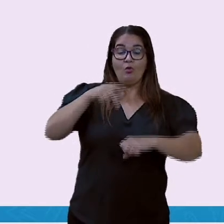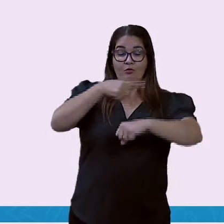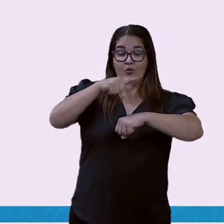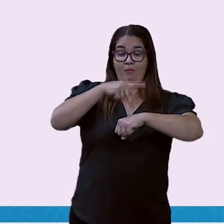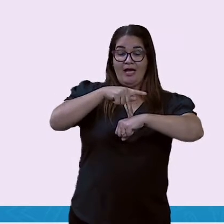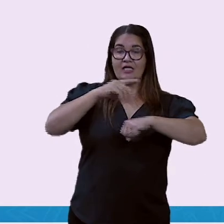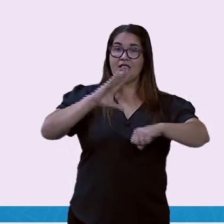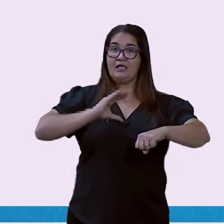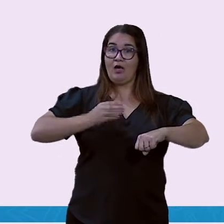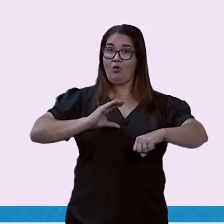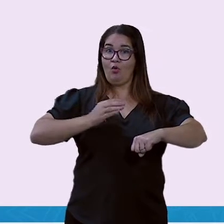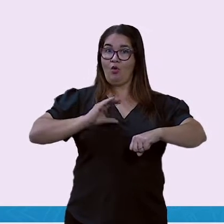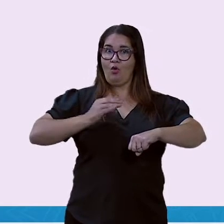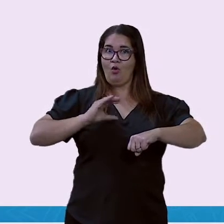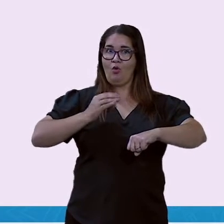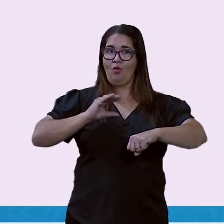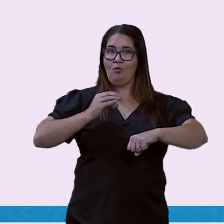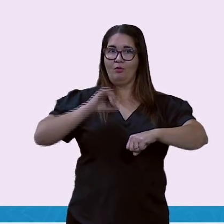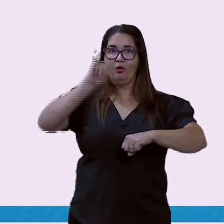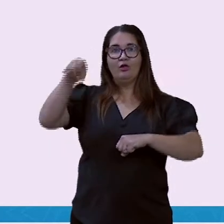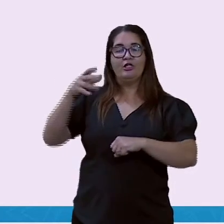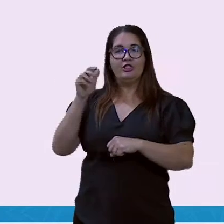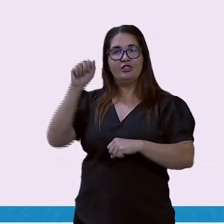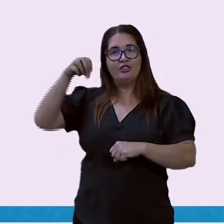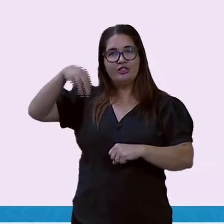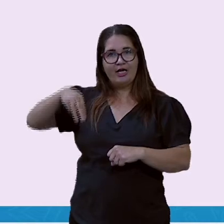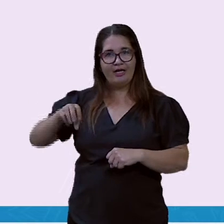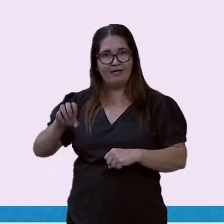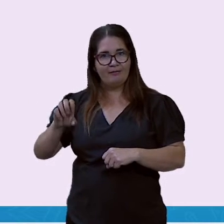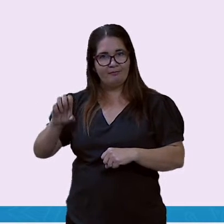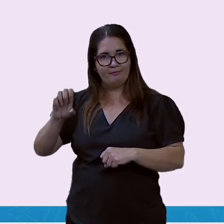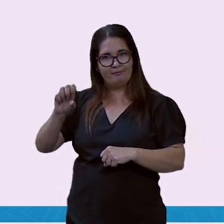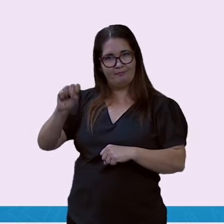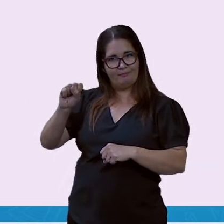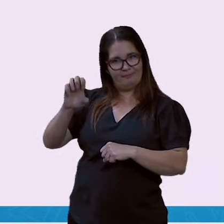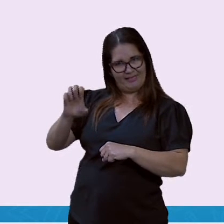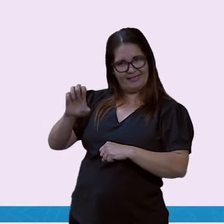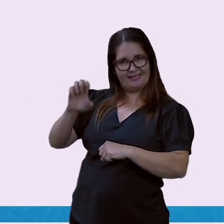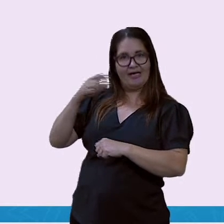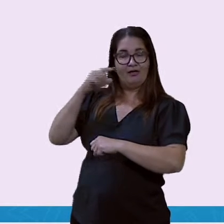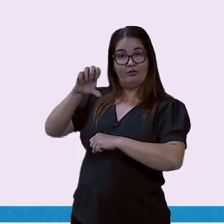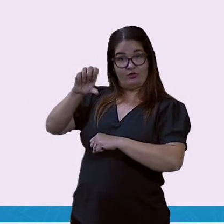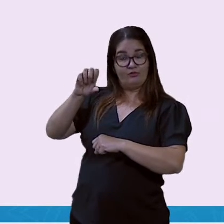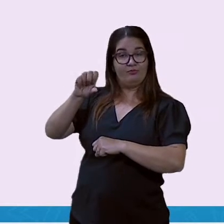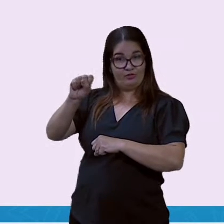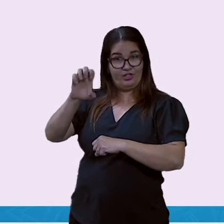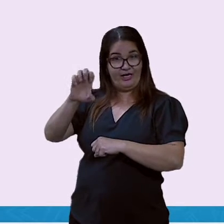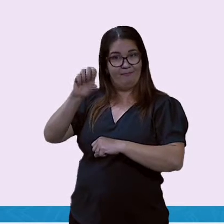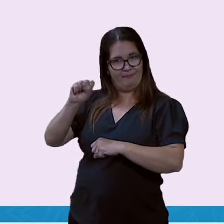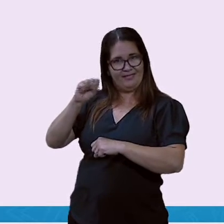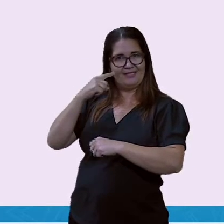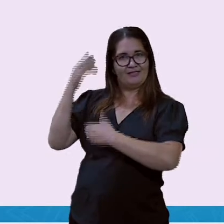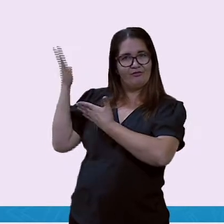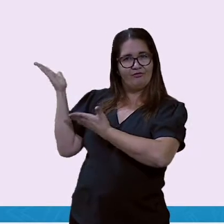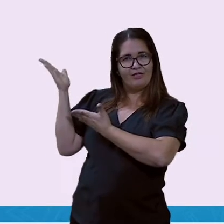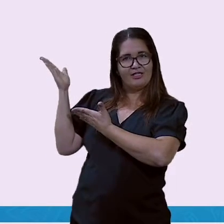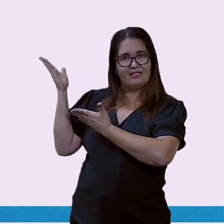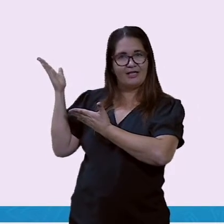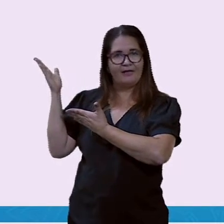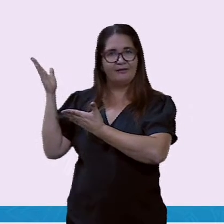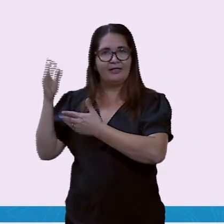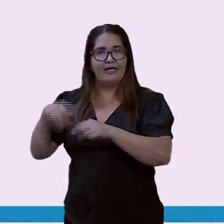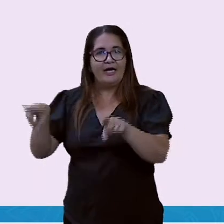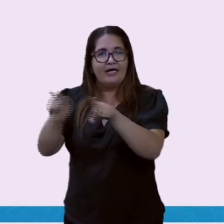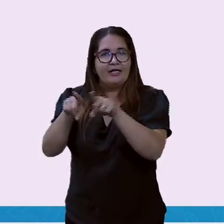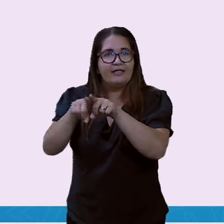figura ilustre, James Rodrigues. Paraguai vem representado por Gustavo